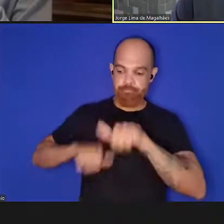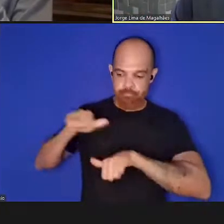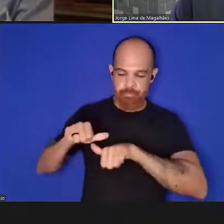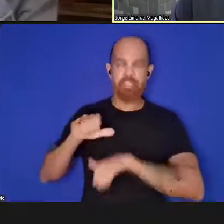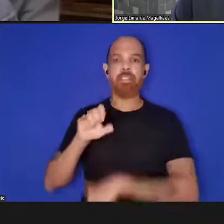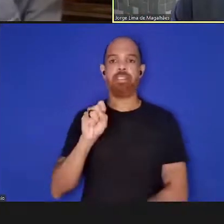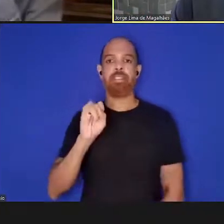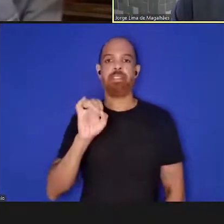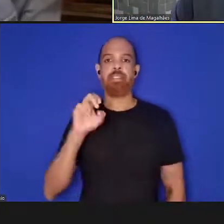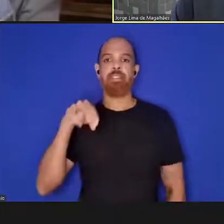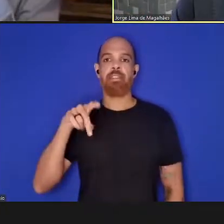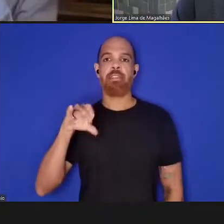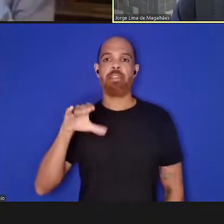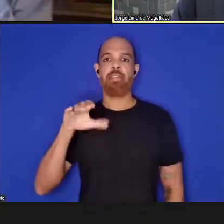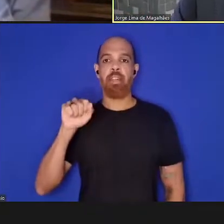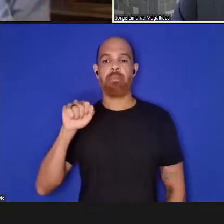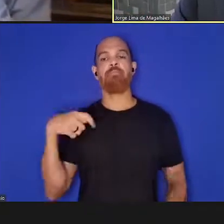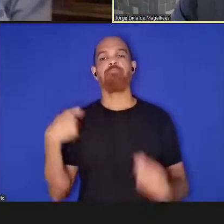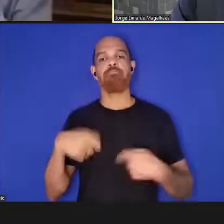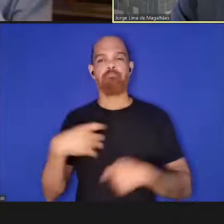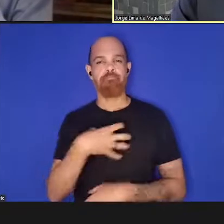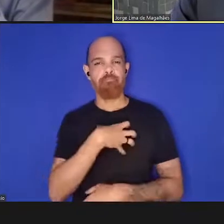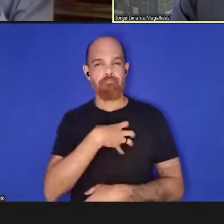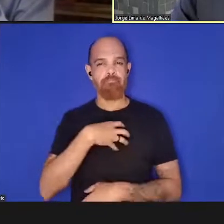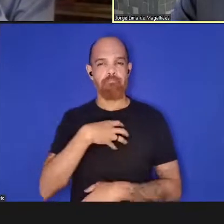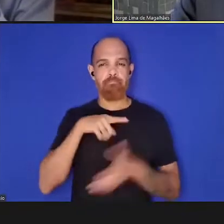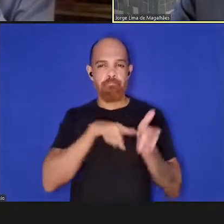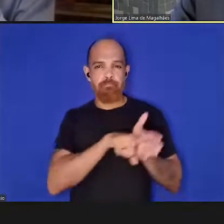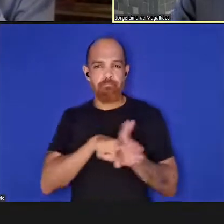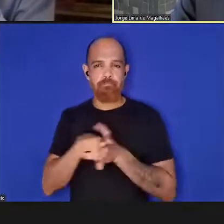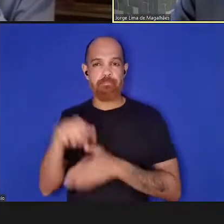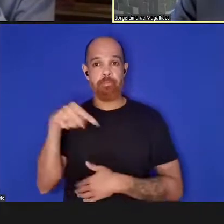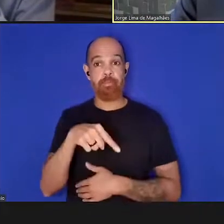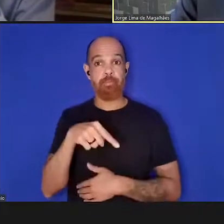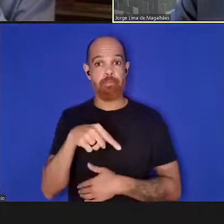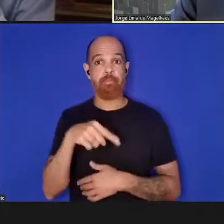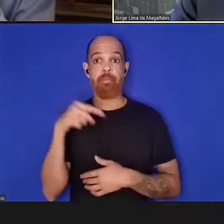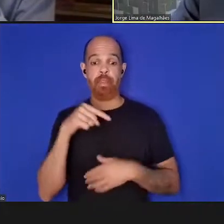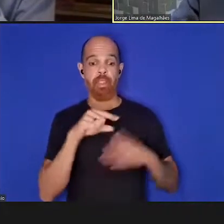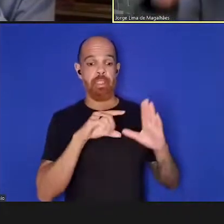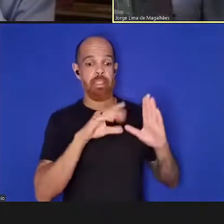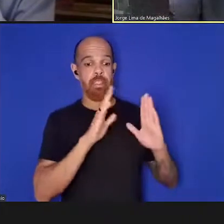nos calçar em cima dela nesse cenário